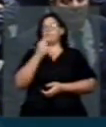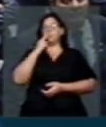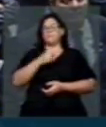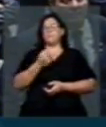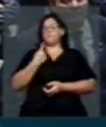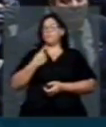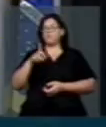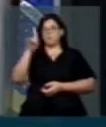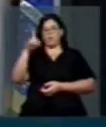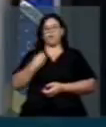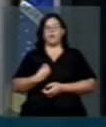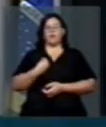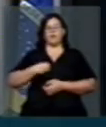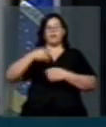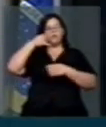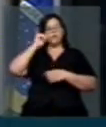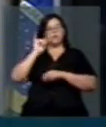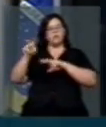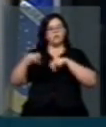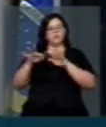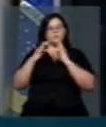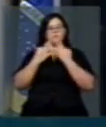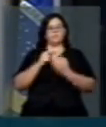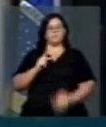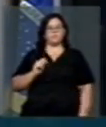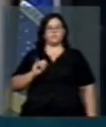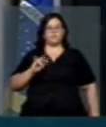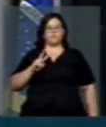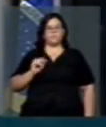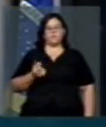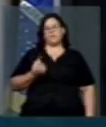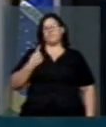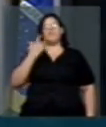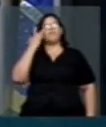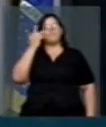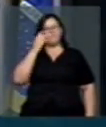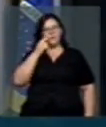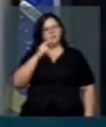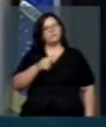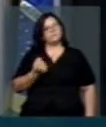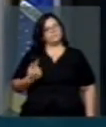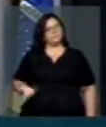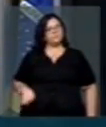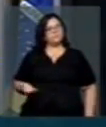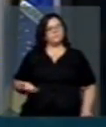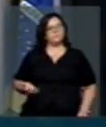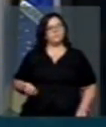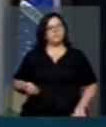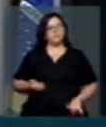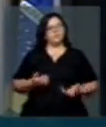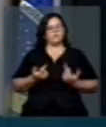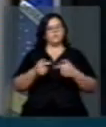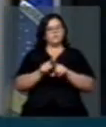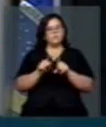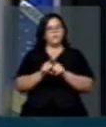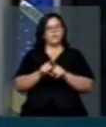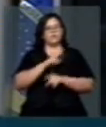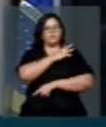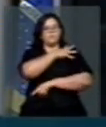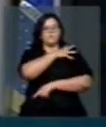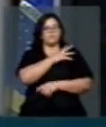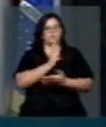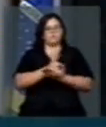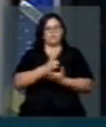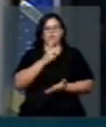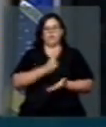está lá na fazenda da família Paiva. É muito fácil ver isso aí. E não haveria resistência pelo militar. Teria acabado,